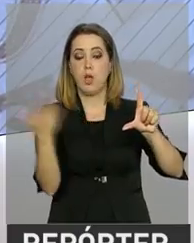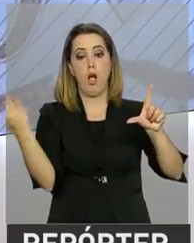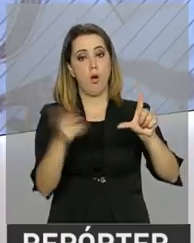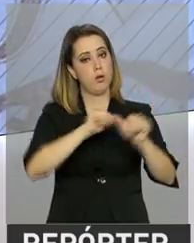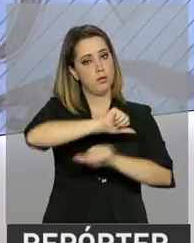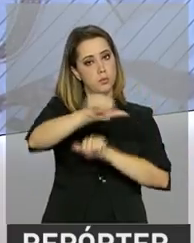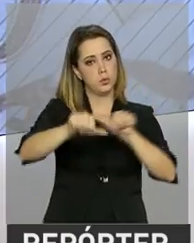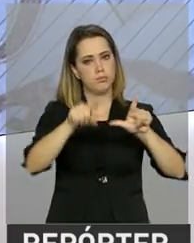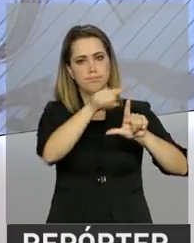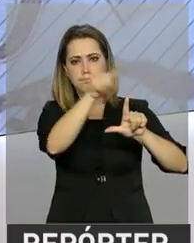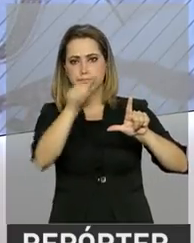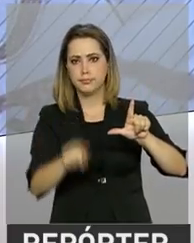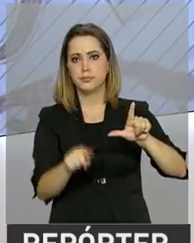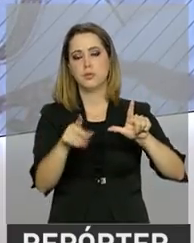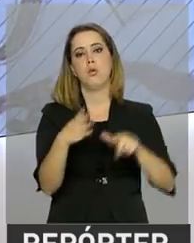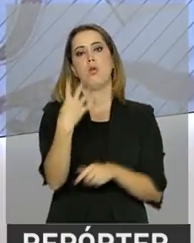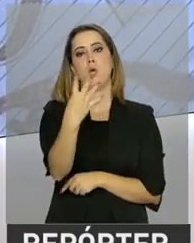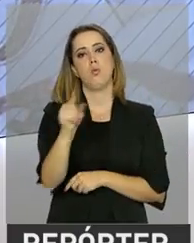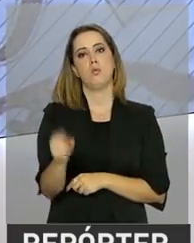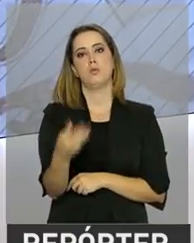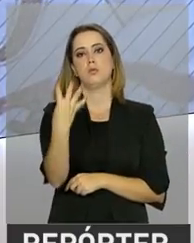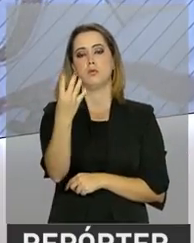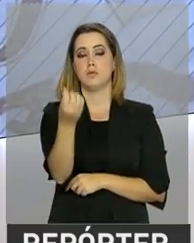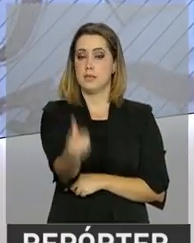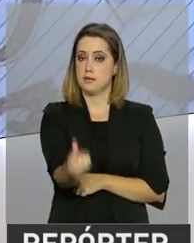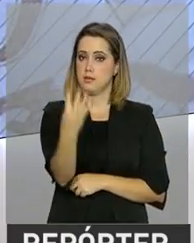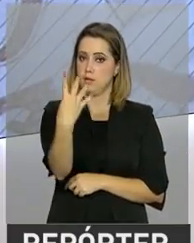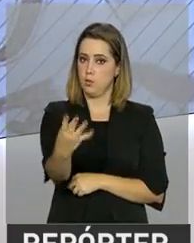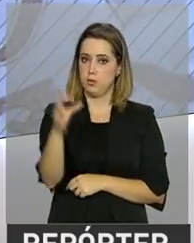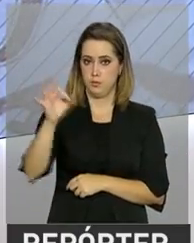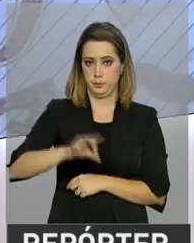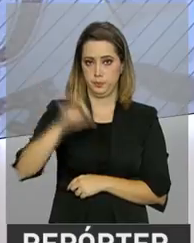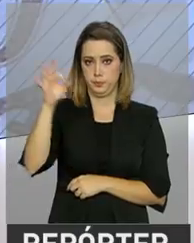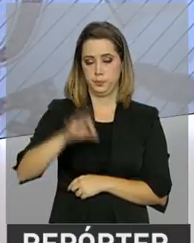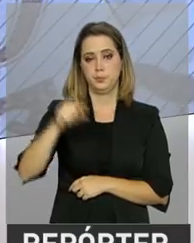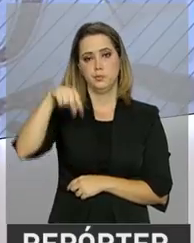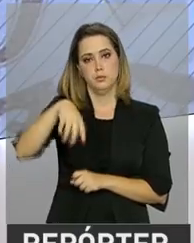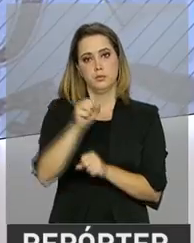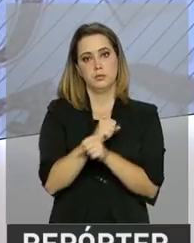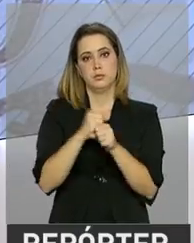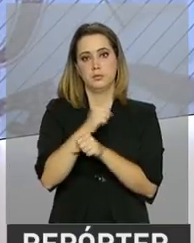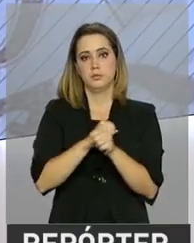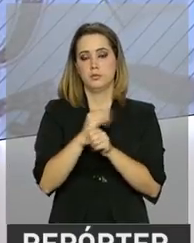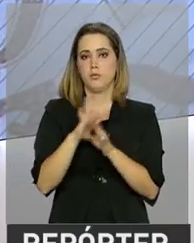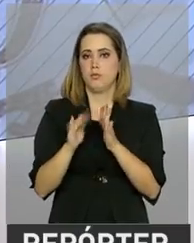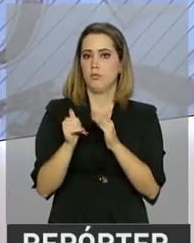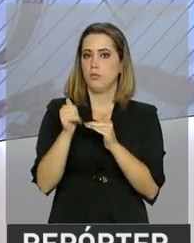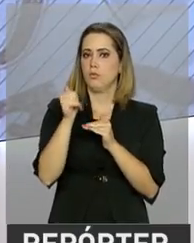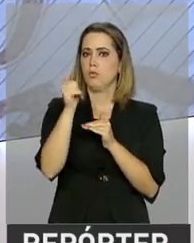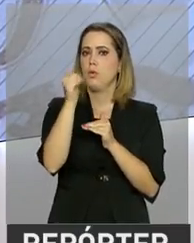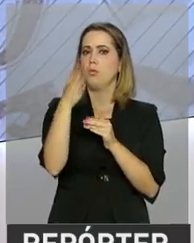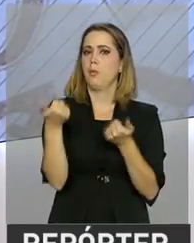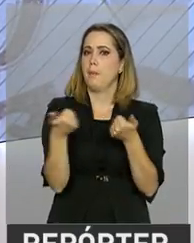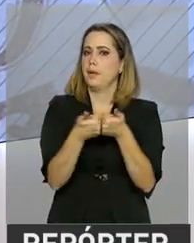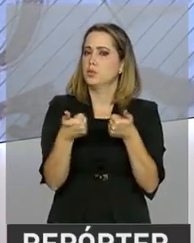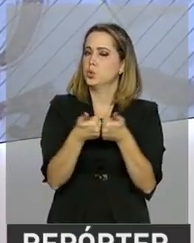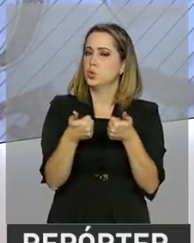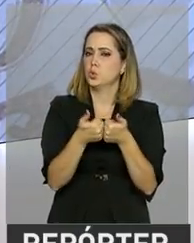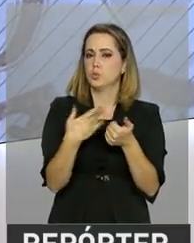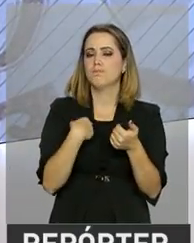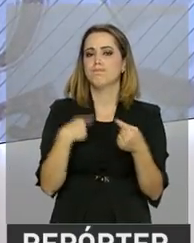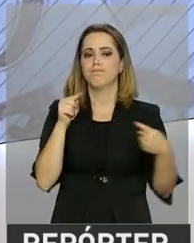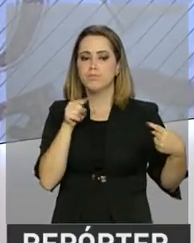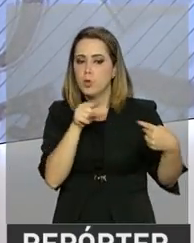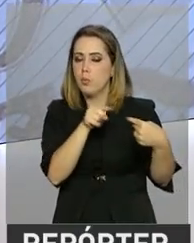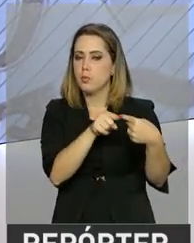estimativa é de que ela fique em 4,64% este ano. Cada vez mais próxima, portanto, do